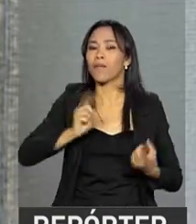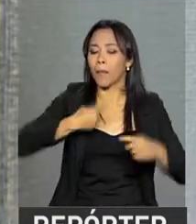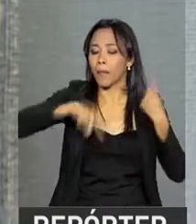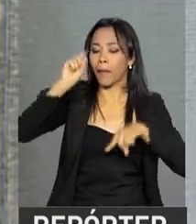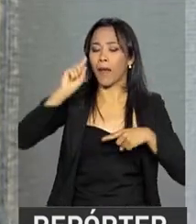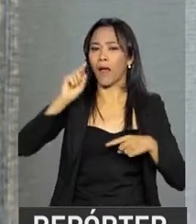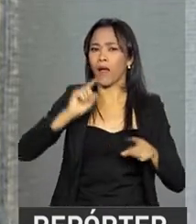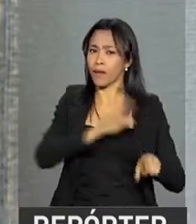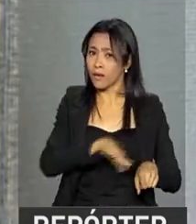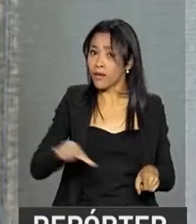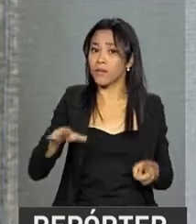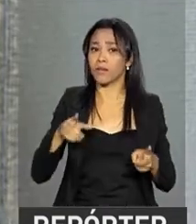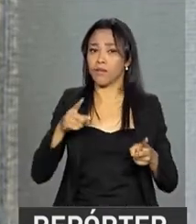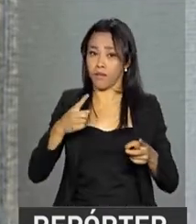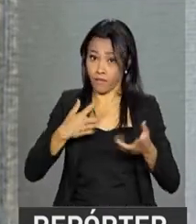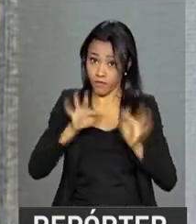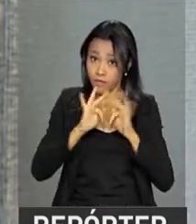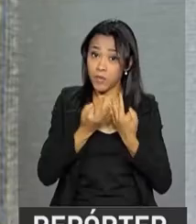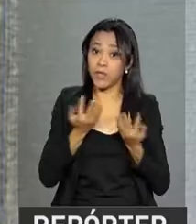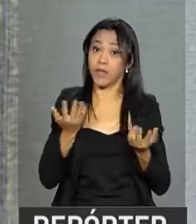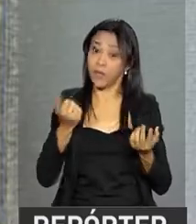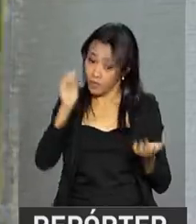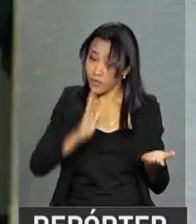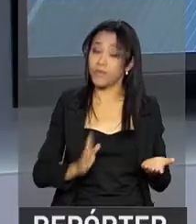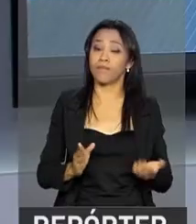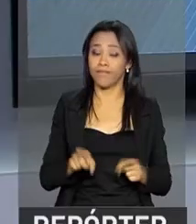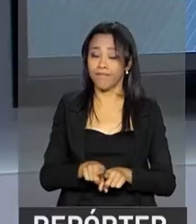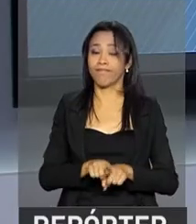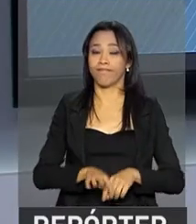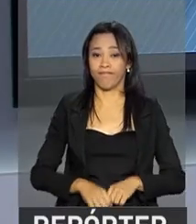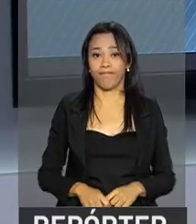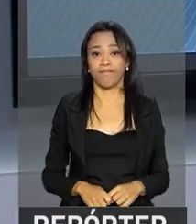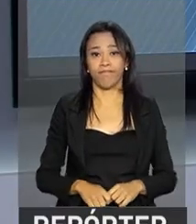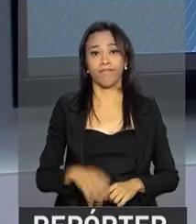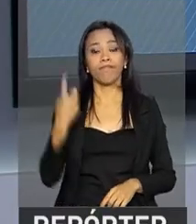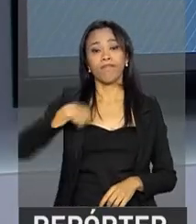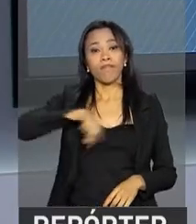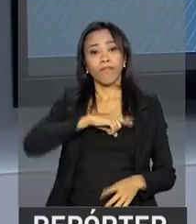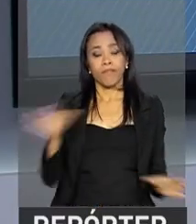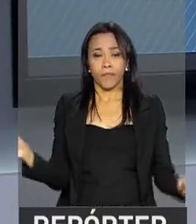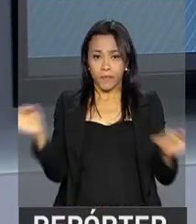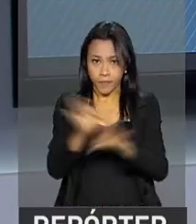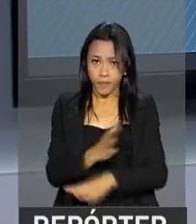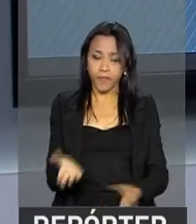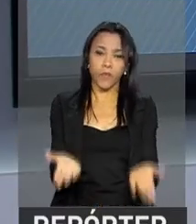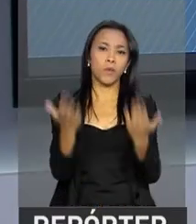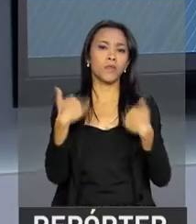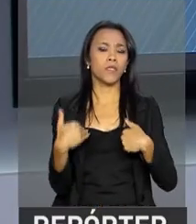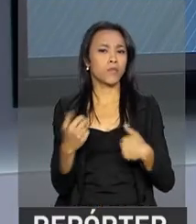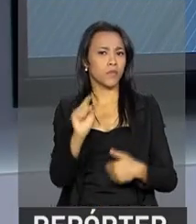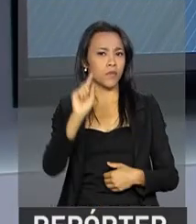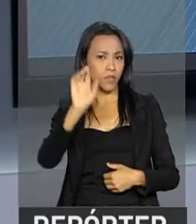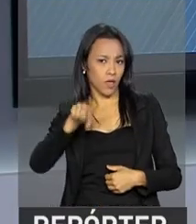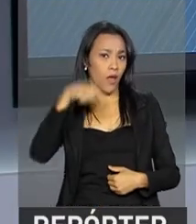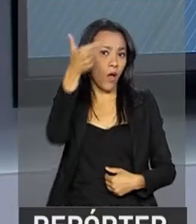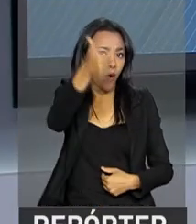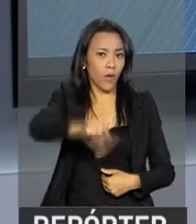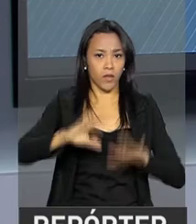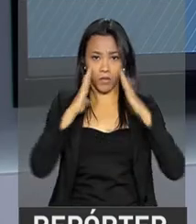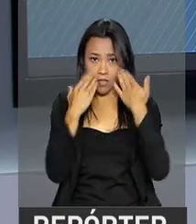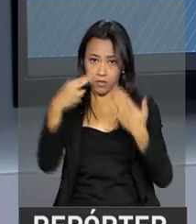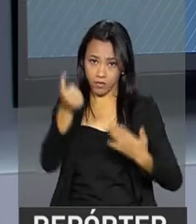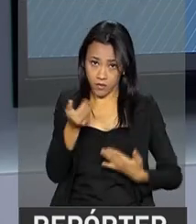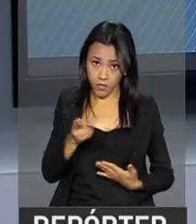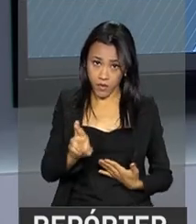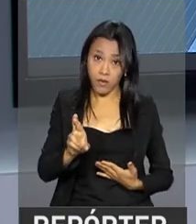família e, principalmente, ganha o Brasil. Nós ficamos por aqui. Voltamos em uma hora na próxima edição do